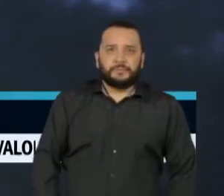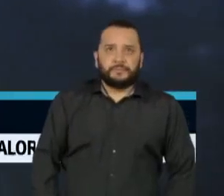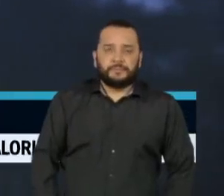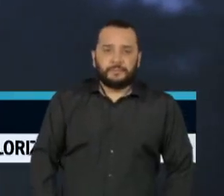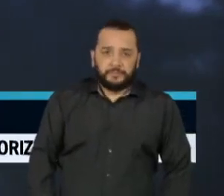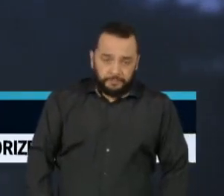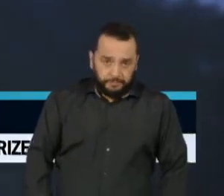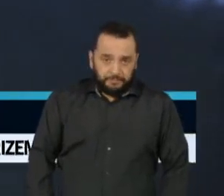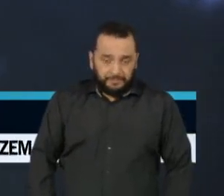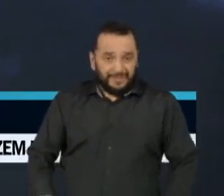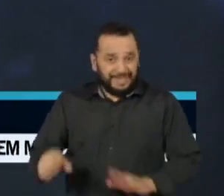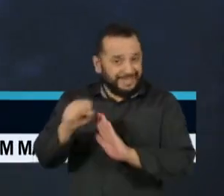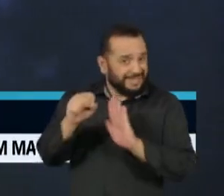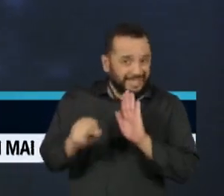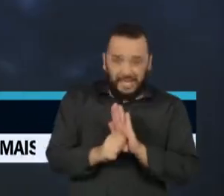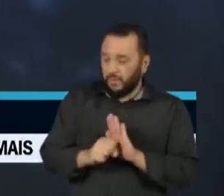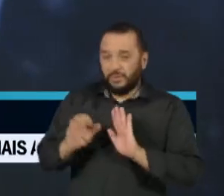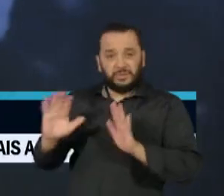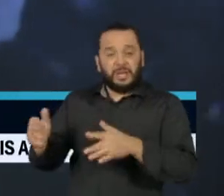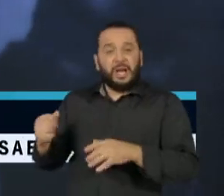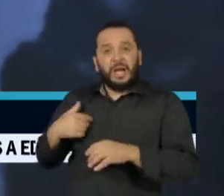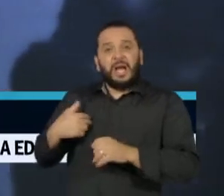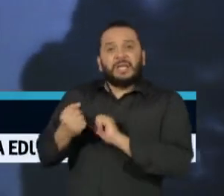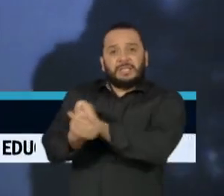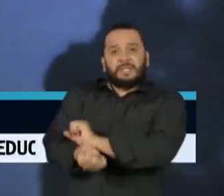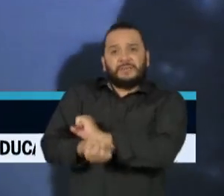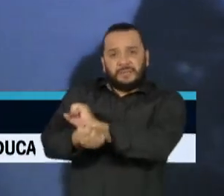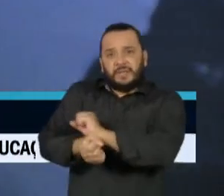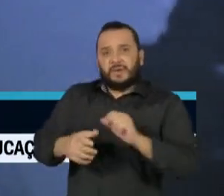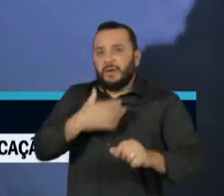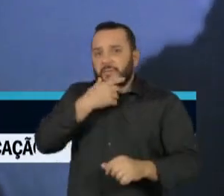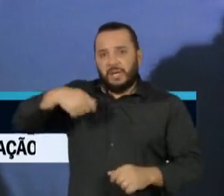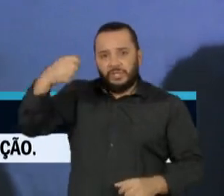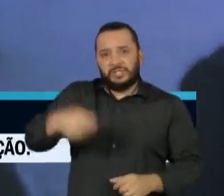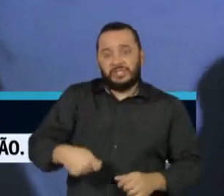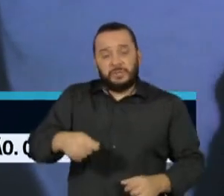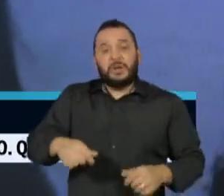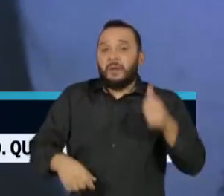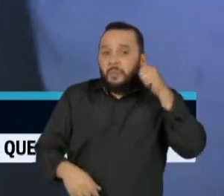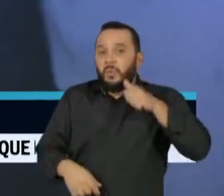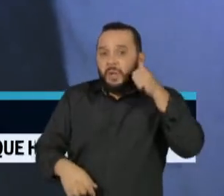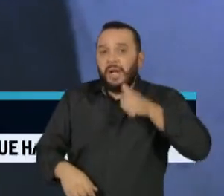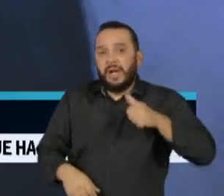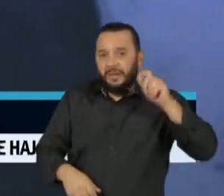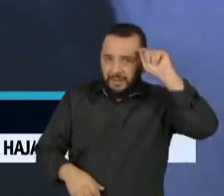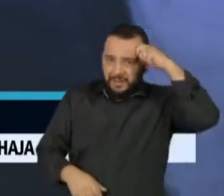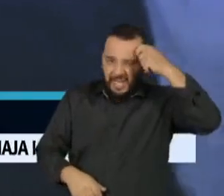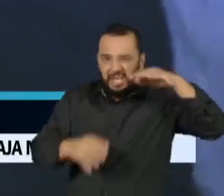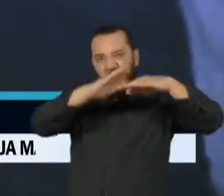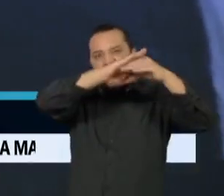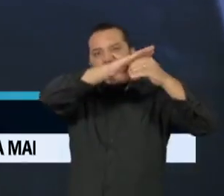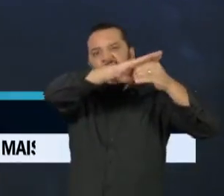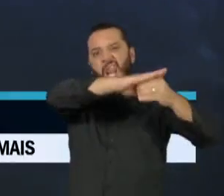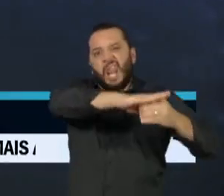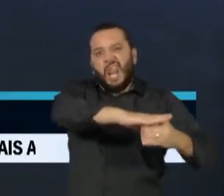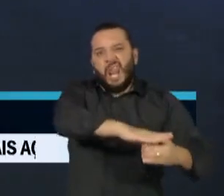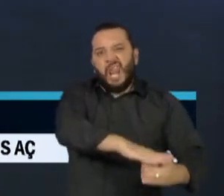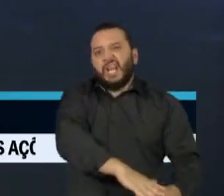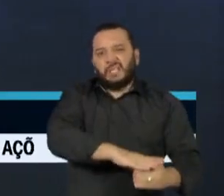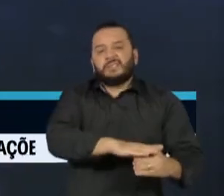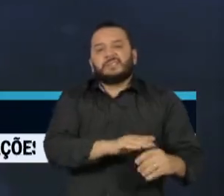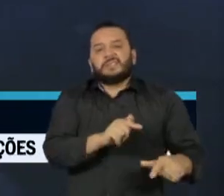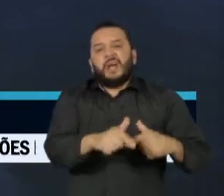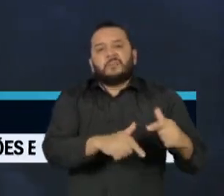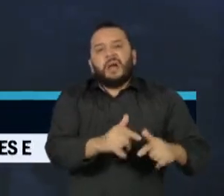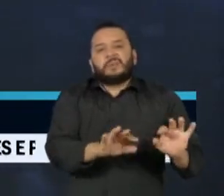Séculos de escravidão e machismo jogaram as mulheres negras para a base da pirâmide social. E no mercado de trabalho, isso